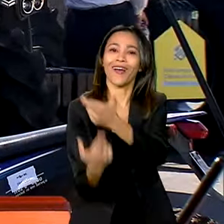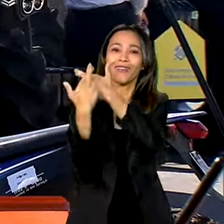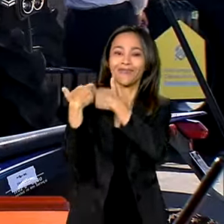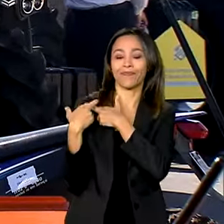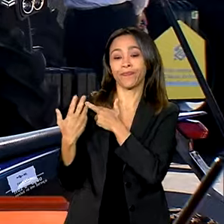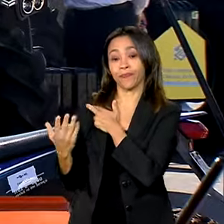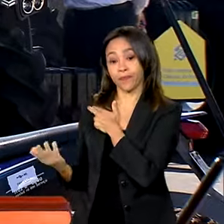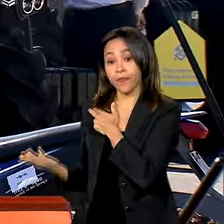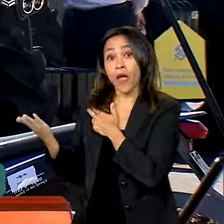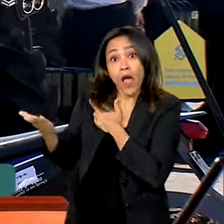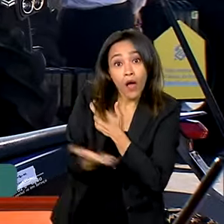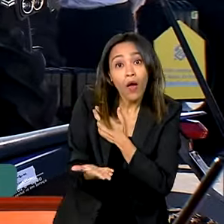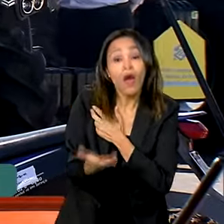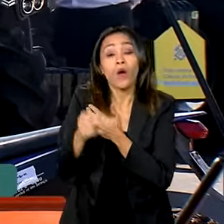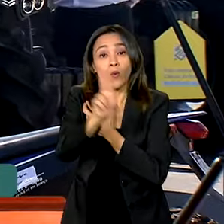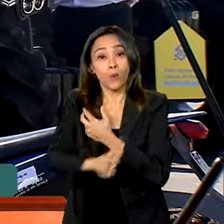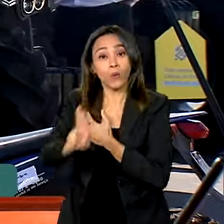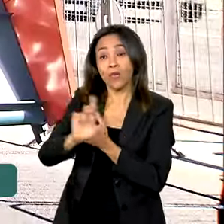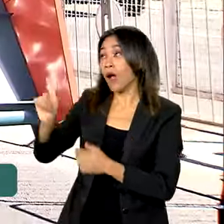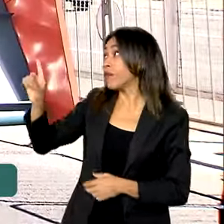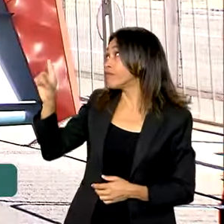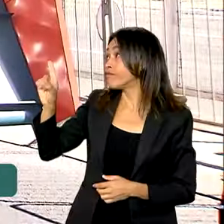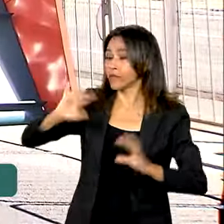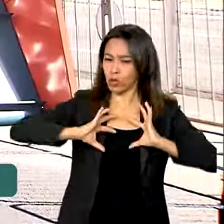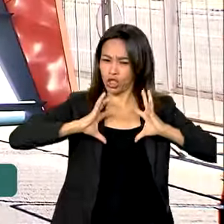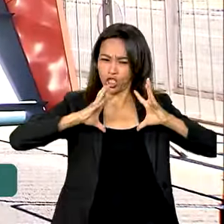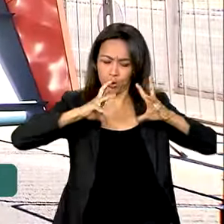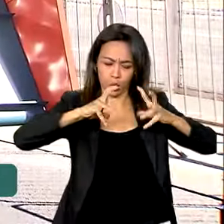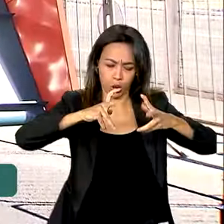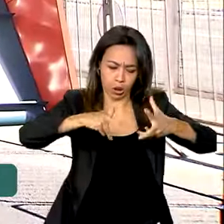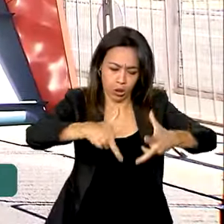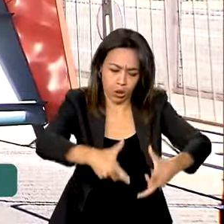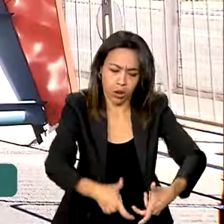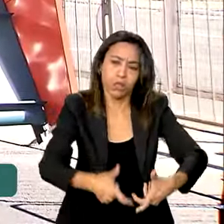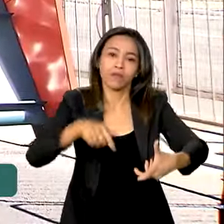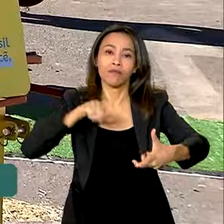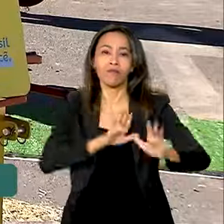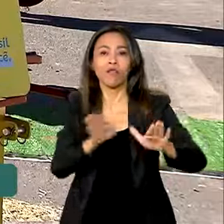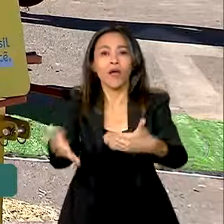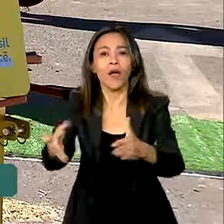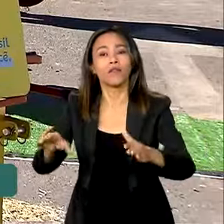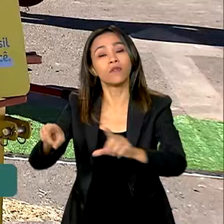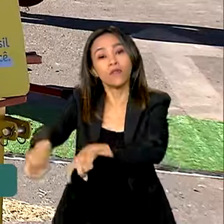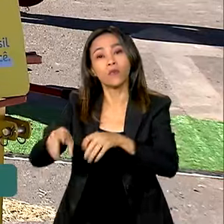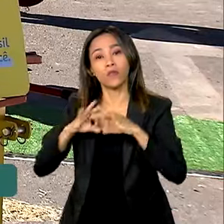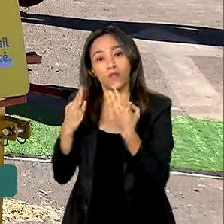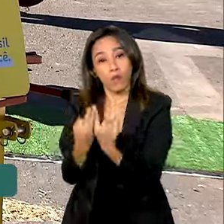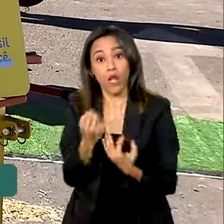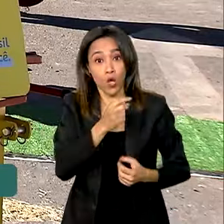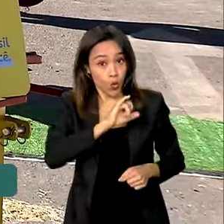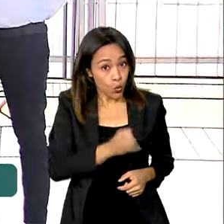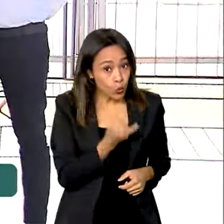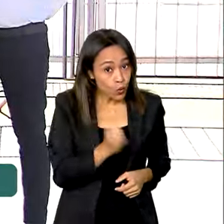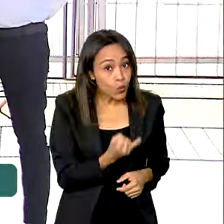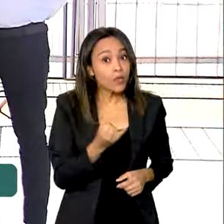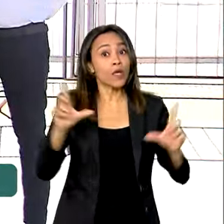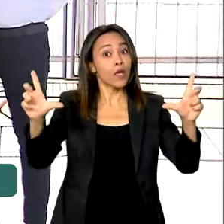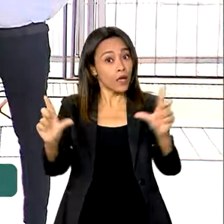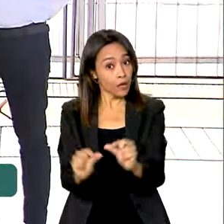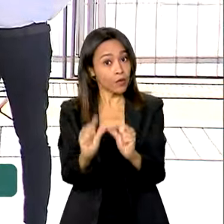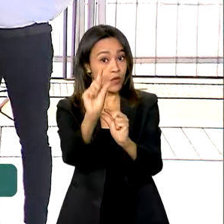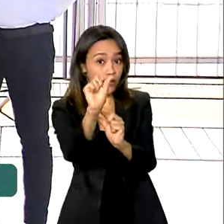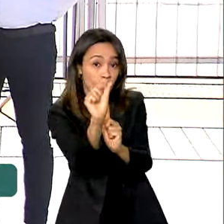uso de máquinas e equipamentos modernos pela agricultura familiar, os juros para esse tipo de financiamento reduziram.